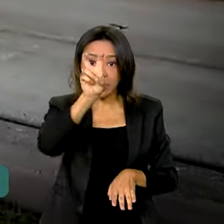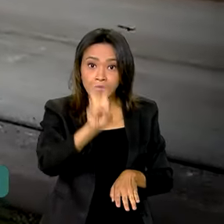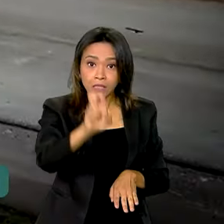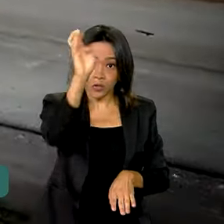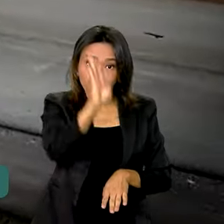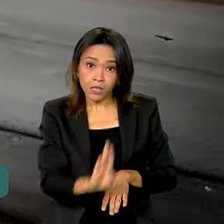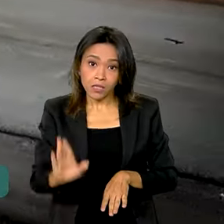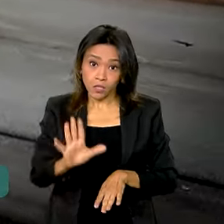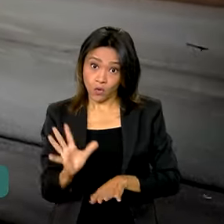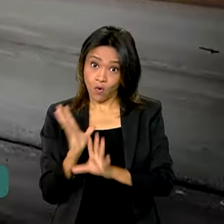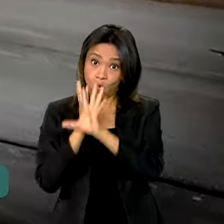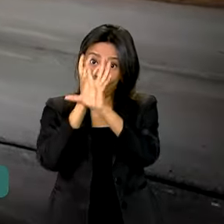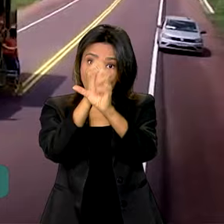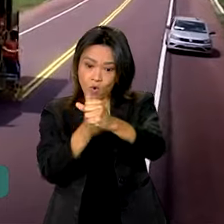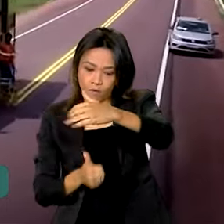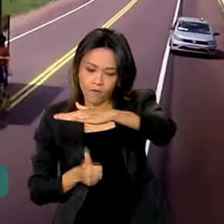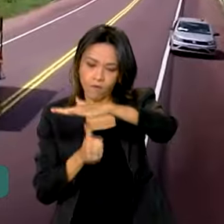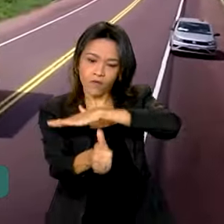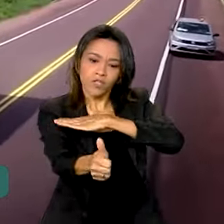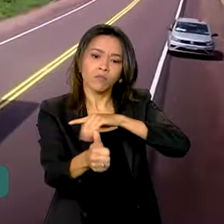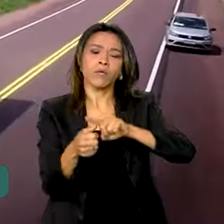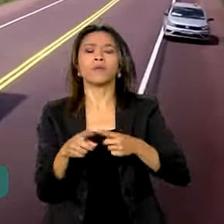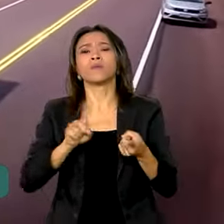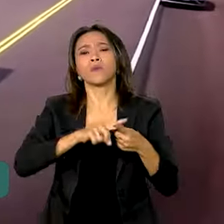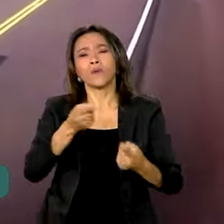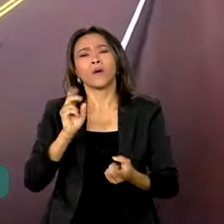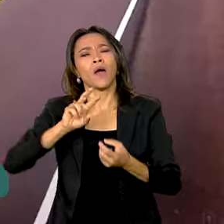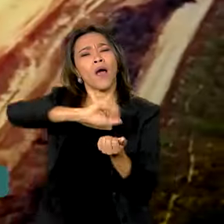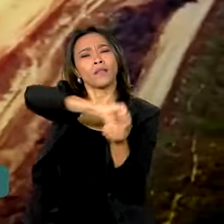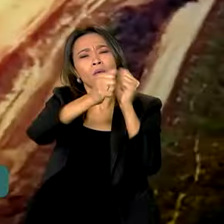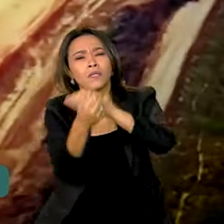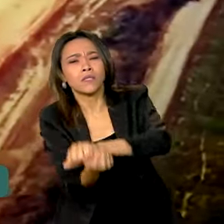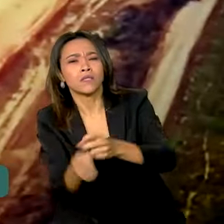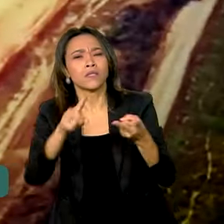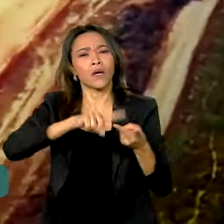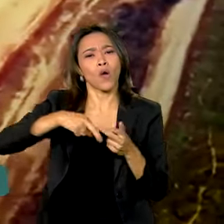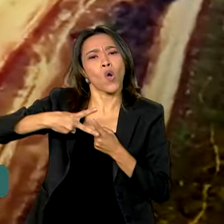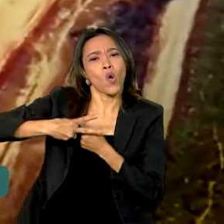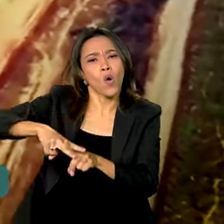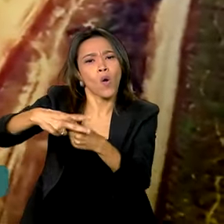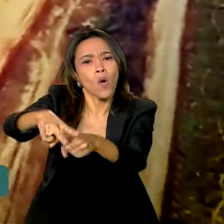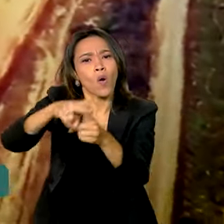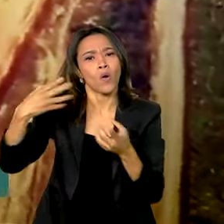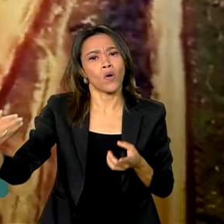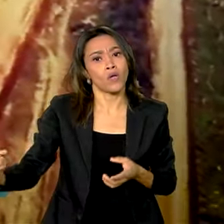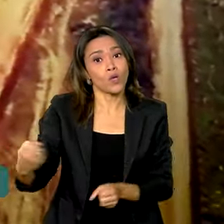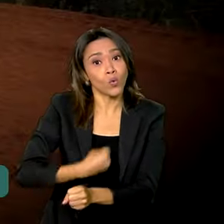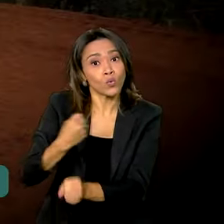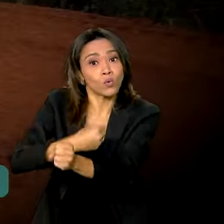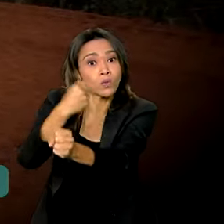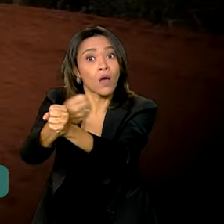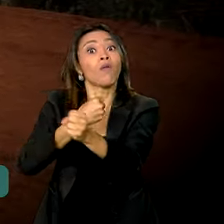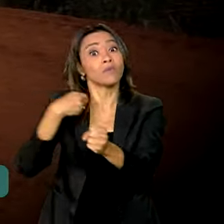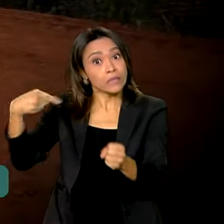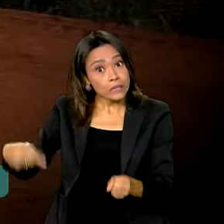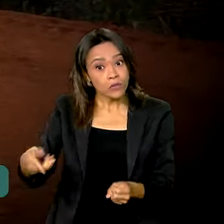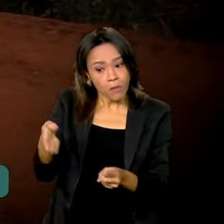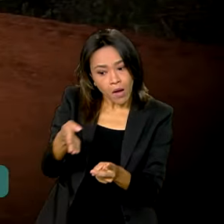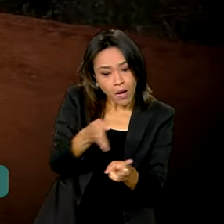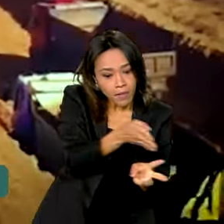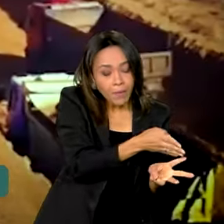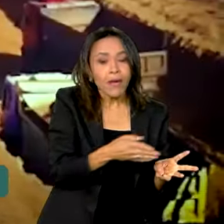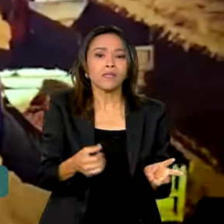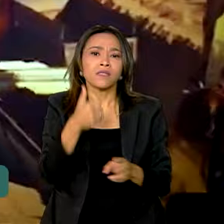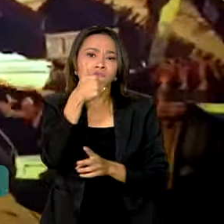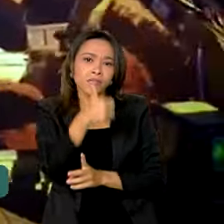investimentos em recuperação, adequação, ampliação e construção de novos trechos de rodovias estão previstos